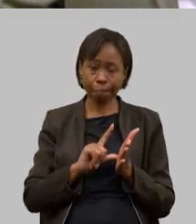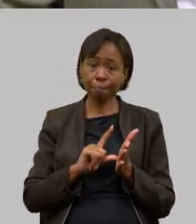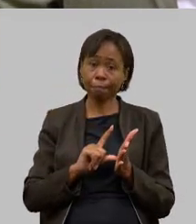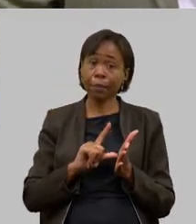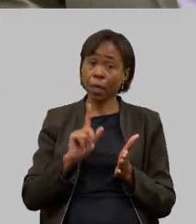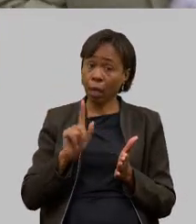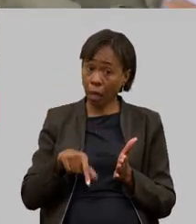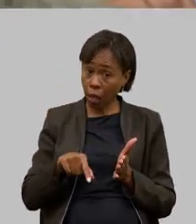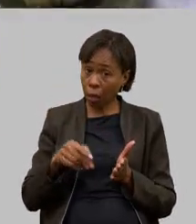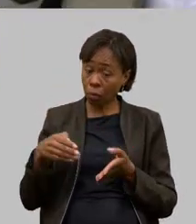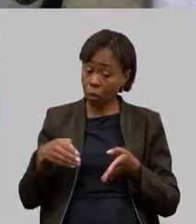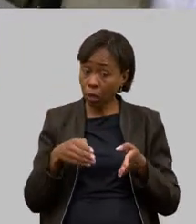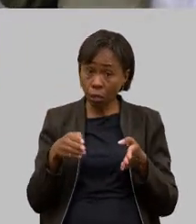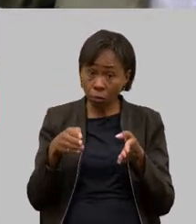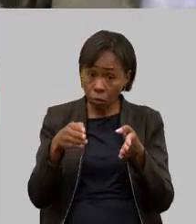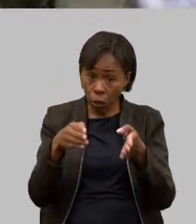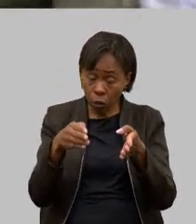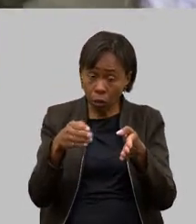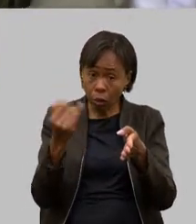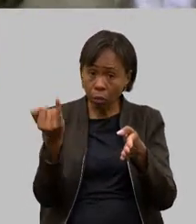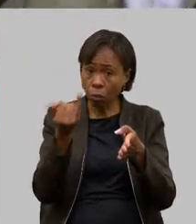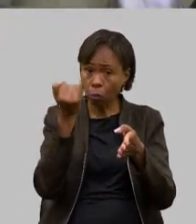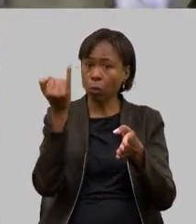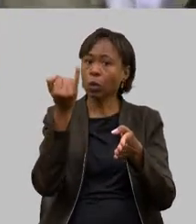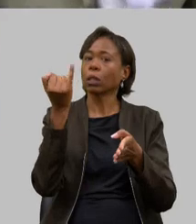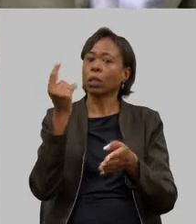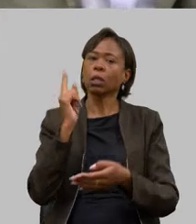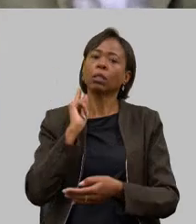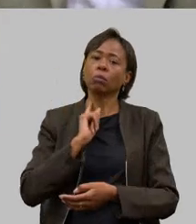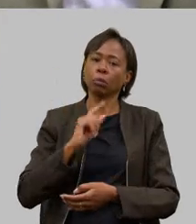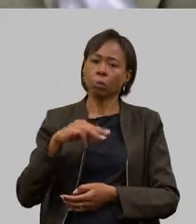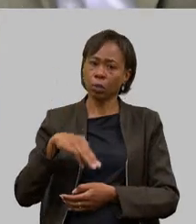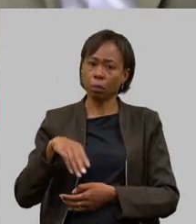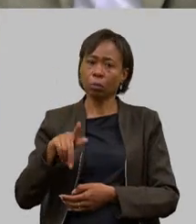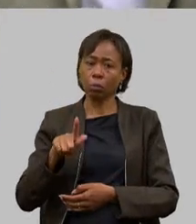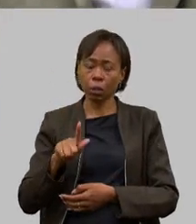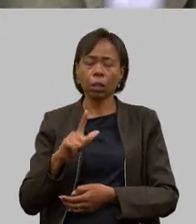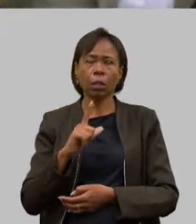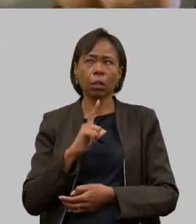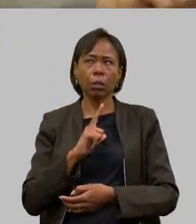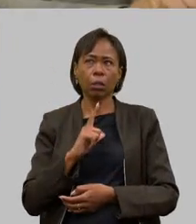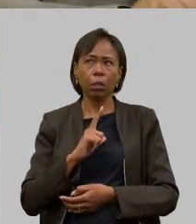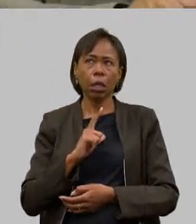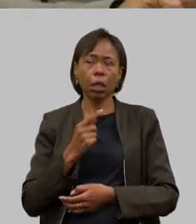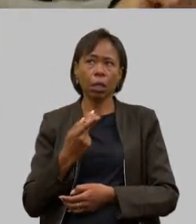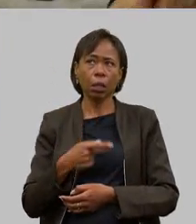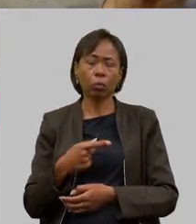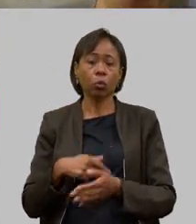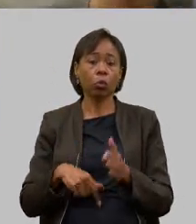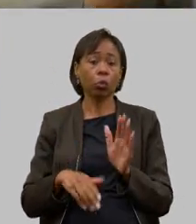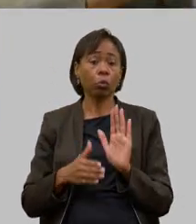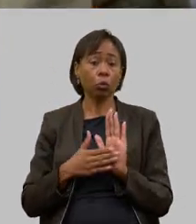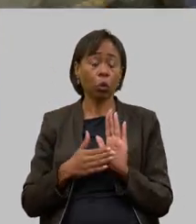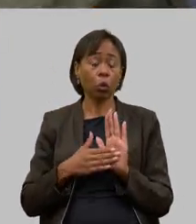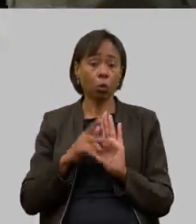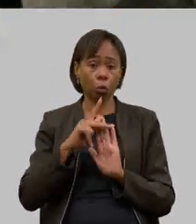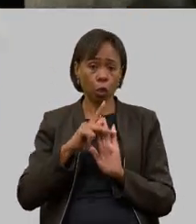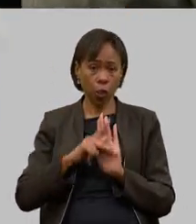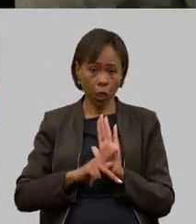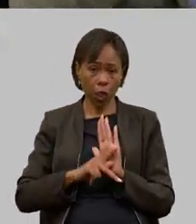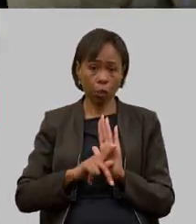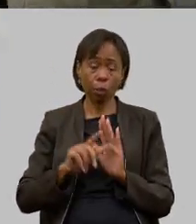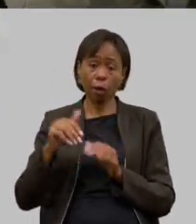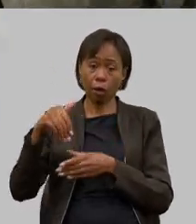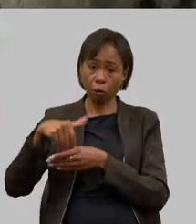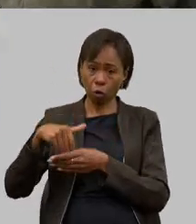extremamente importante para o nosso estado nós temos um projeto para ser votado em segundo turno